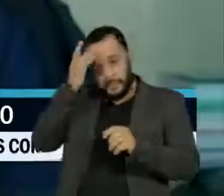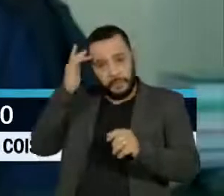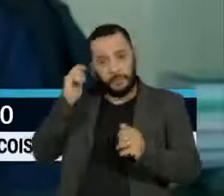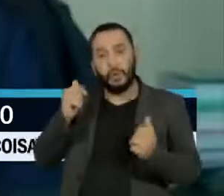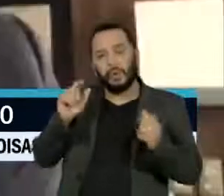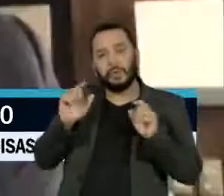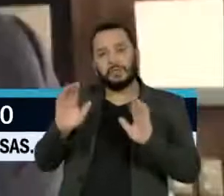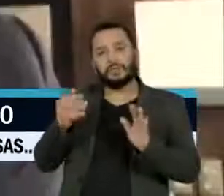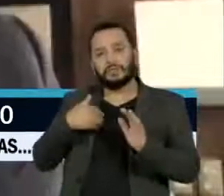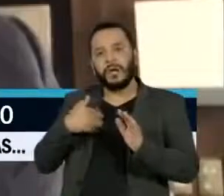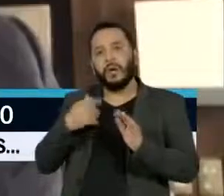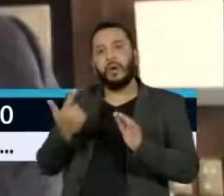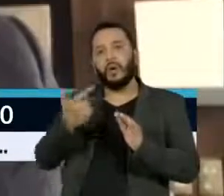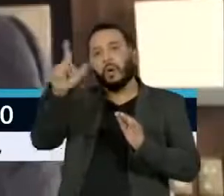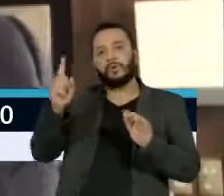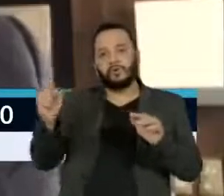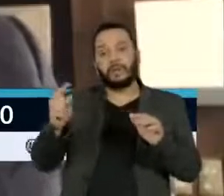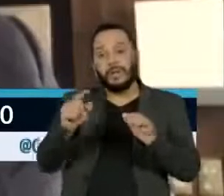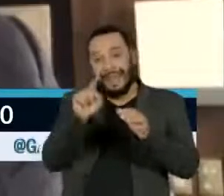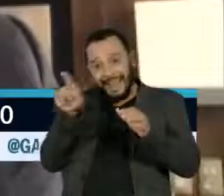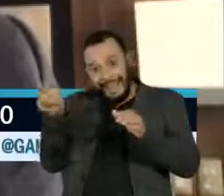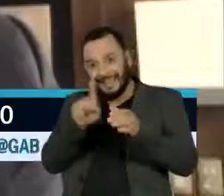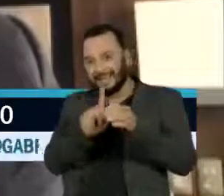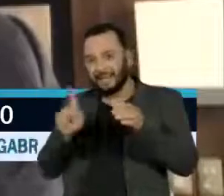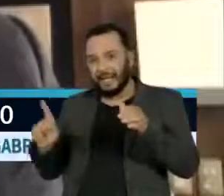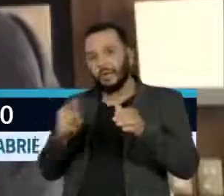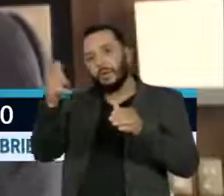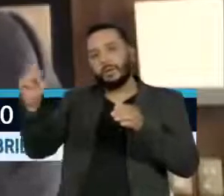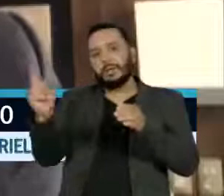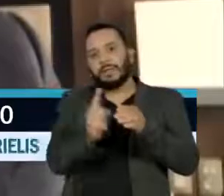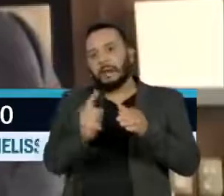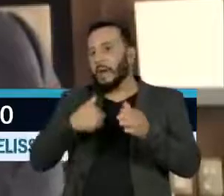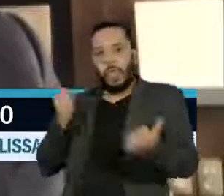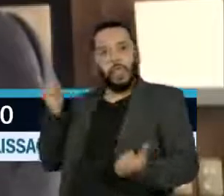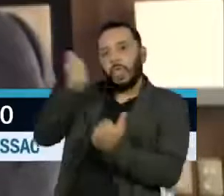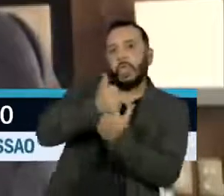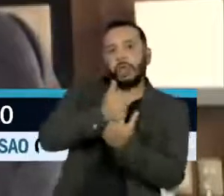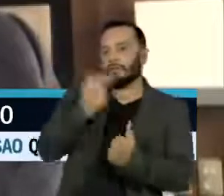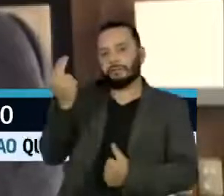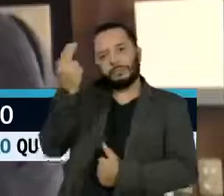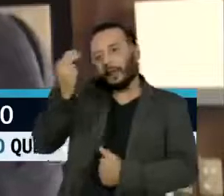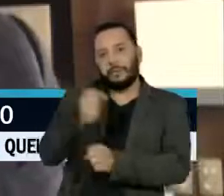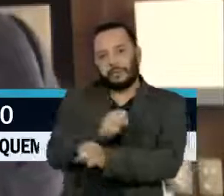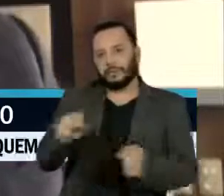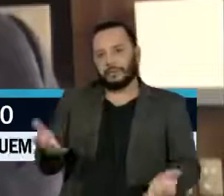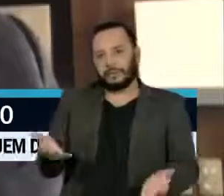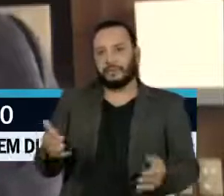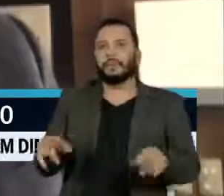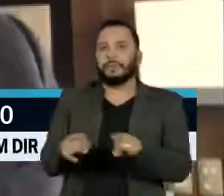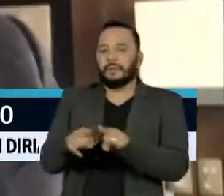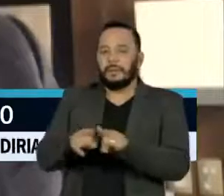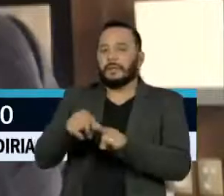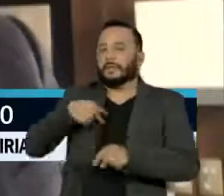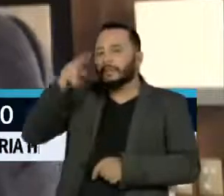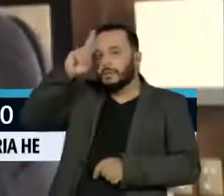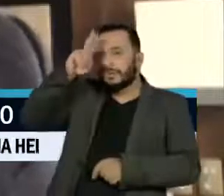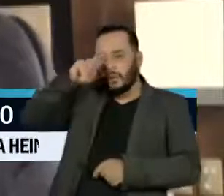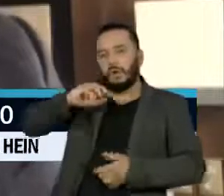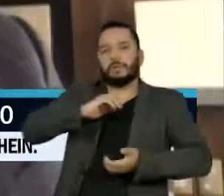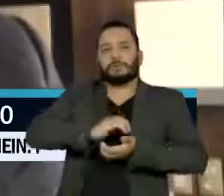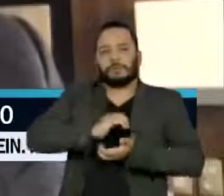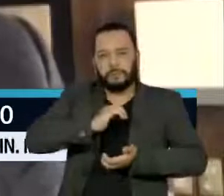substituído. A história do Supremo e a história do país foram também escritas com as tintas